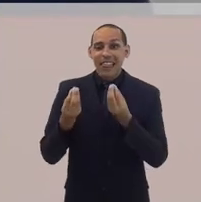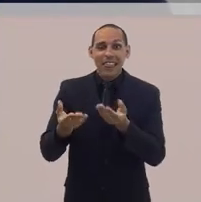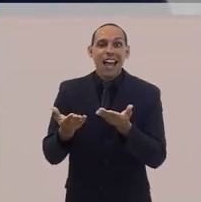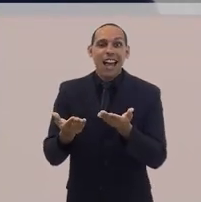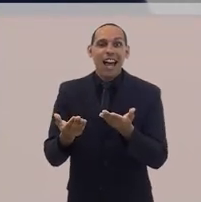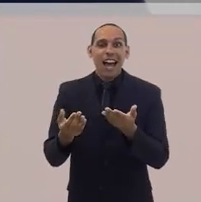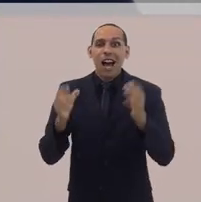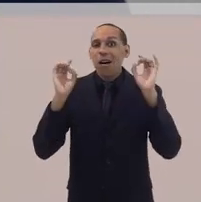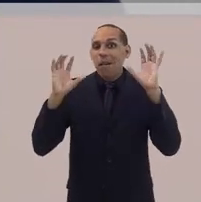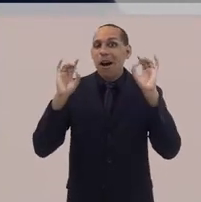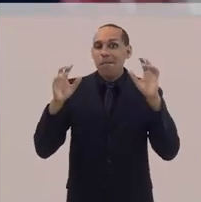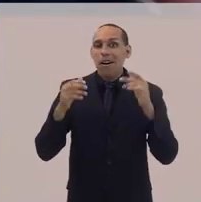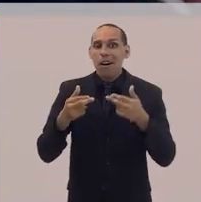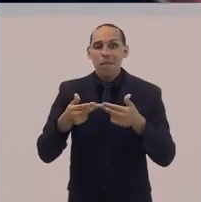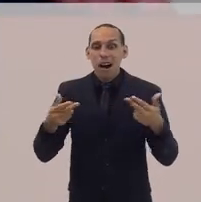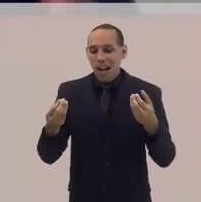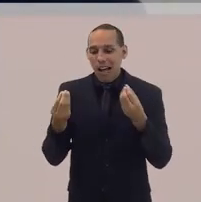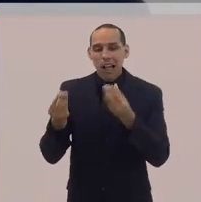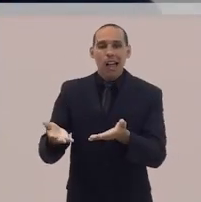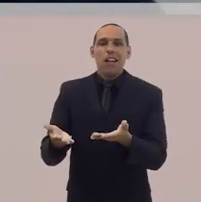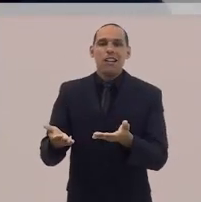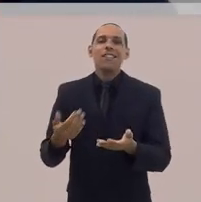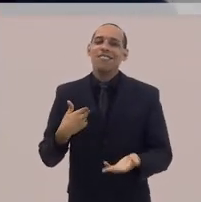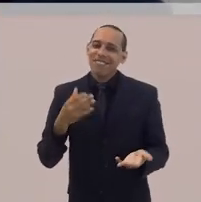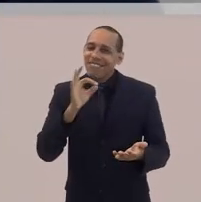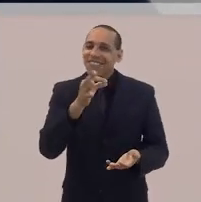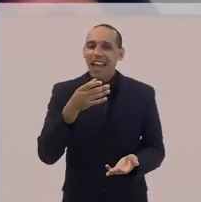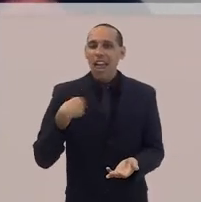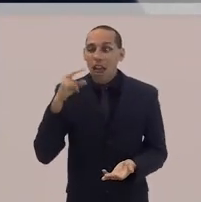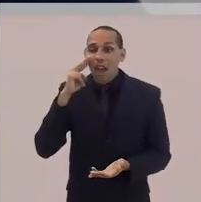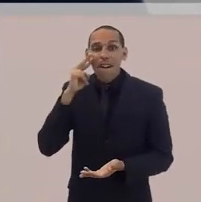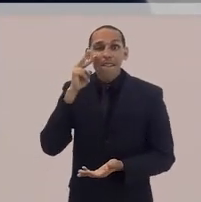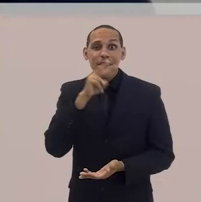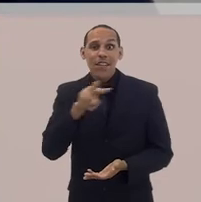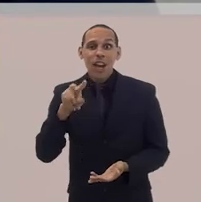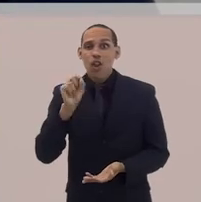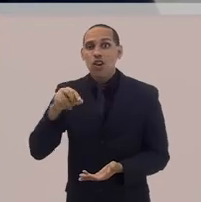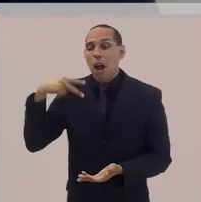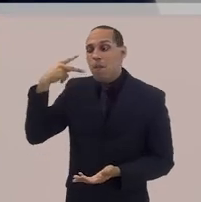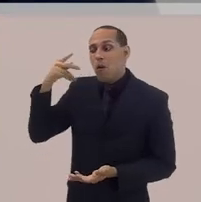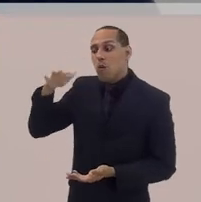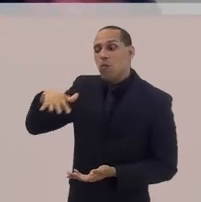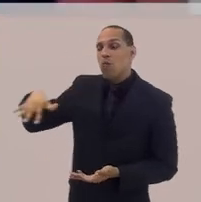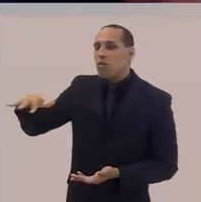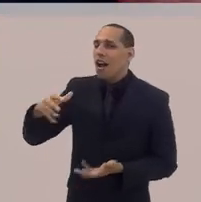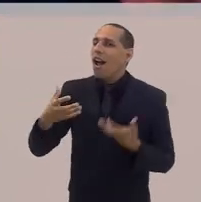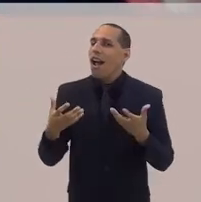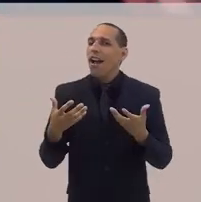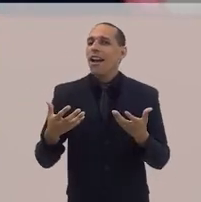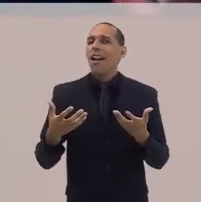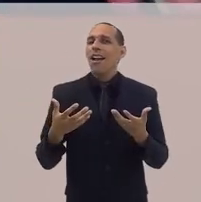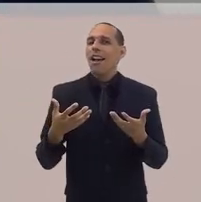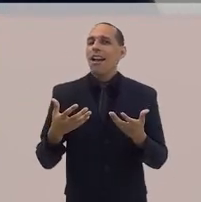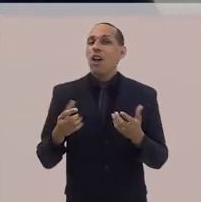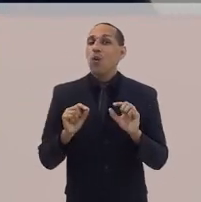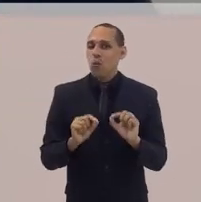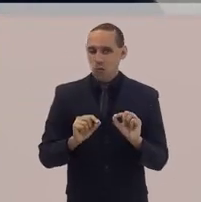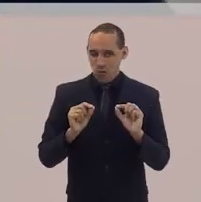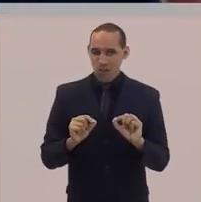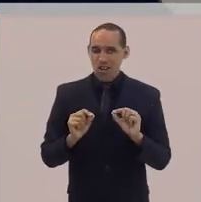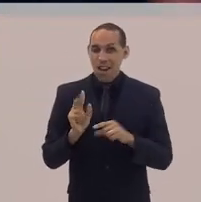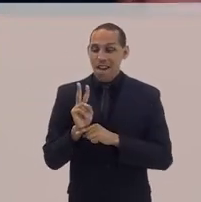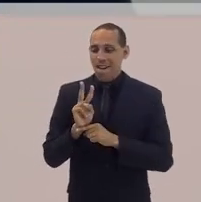crença. Exatamente, então eu vejo uma frente parlamentar que está ali por interesses corporativistas,